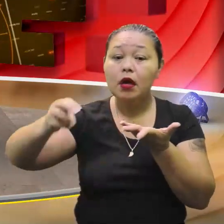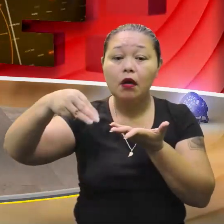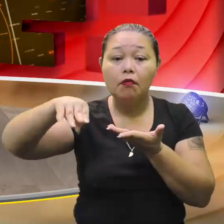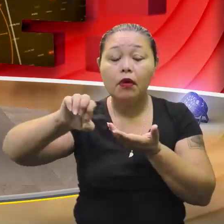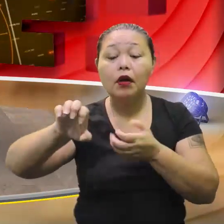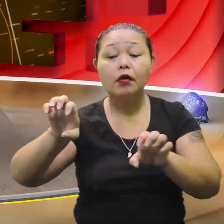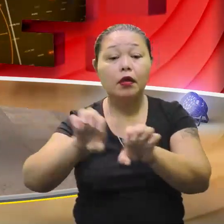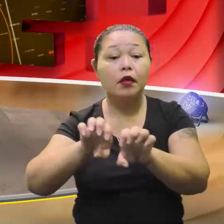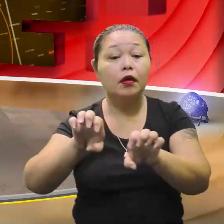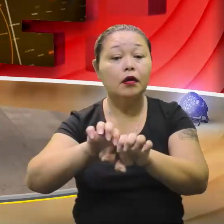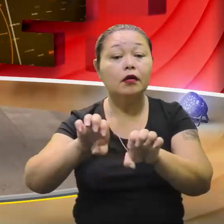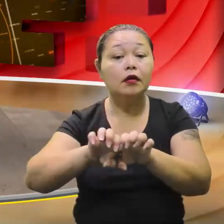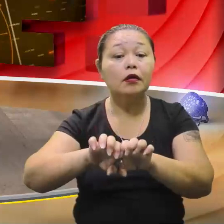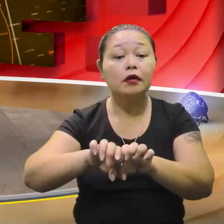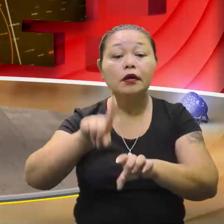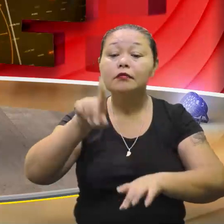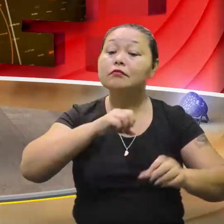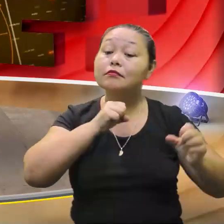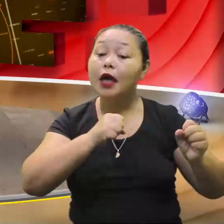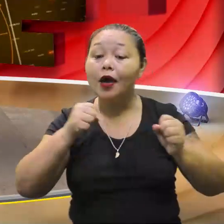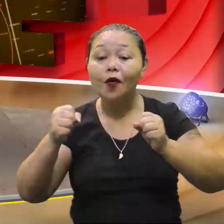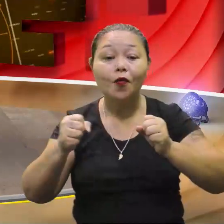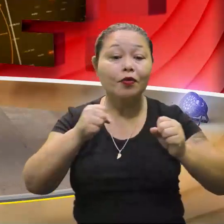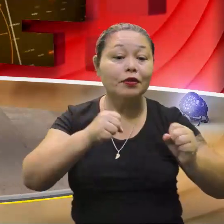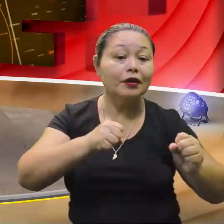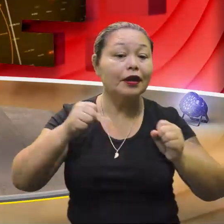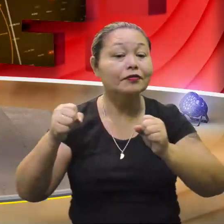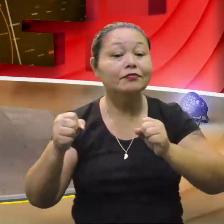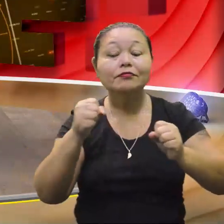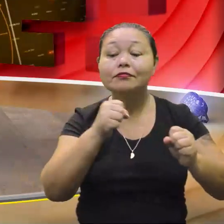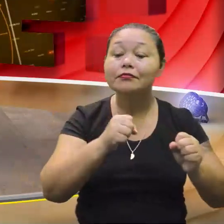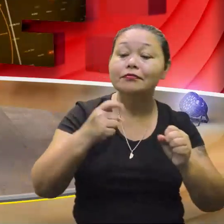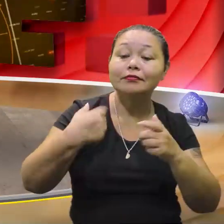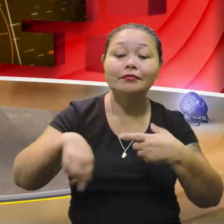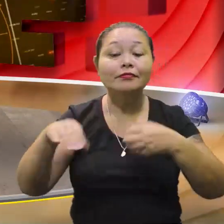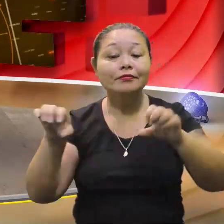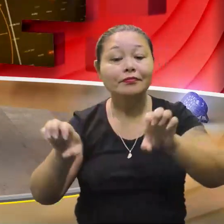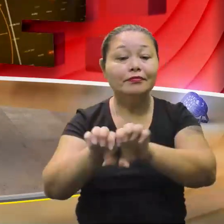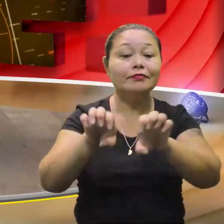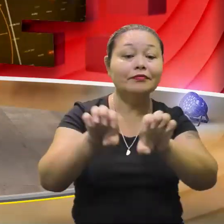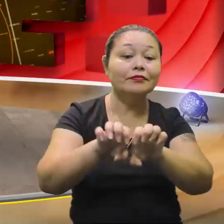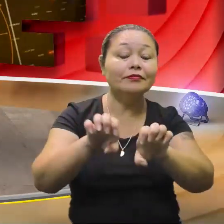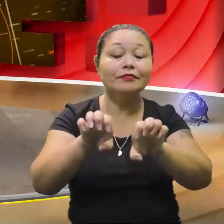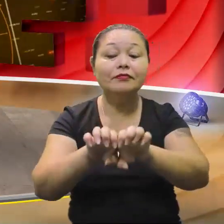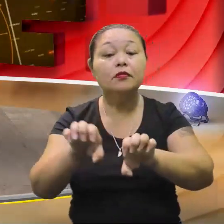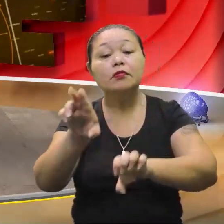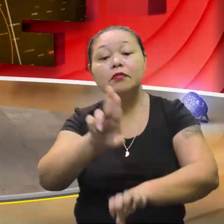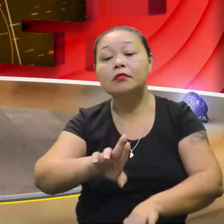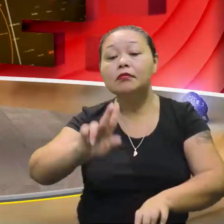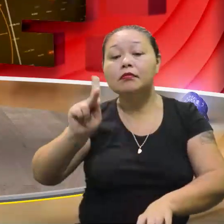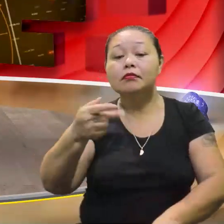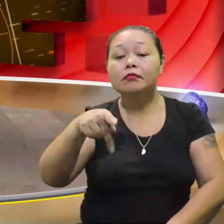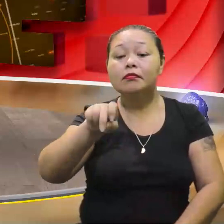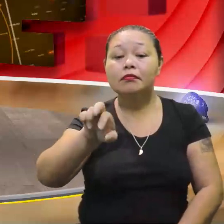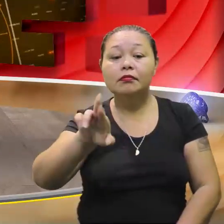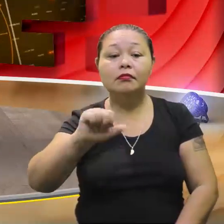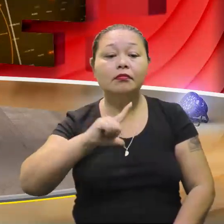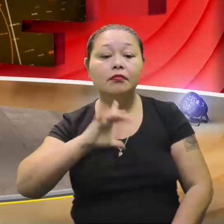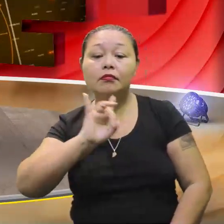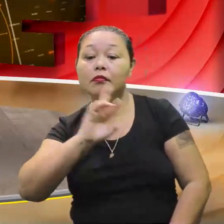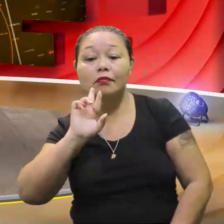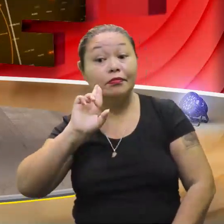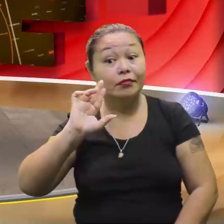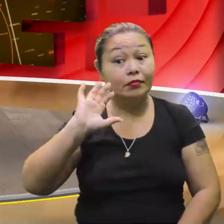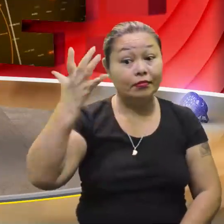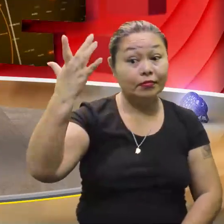Tem. Tem. Então, é assim, ó. É o poder, é o poder, é o poder da equação. Usando Bhaskara se